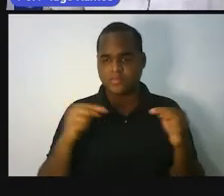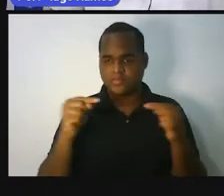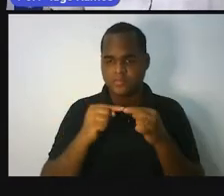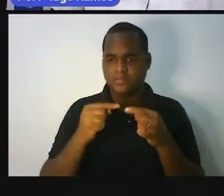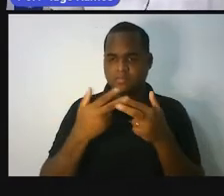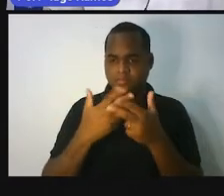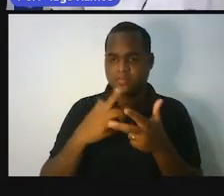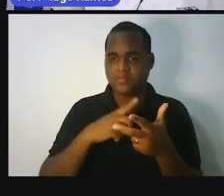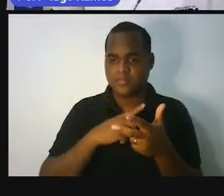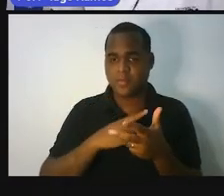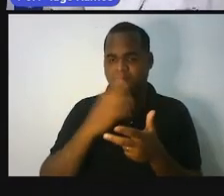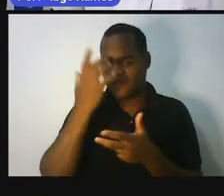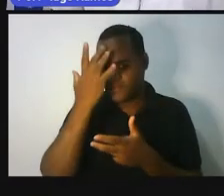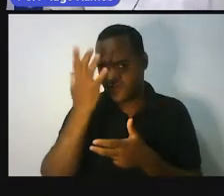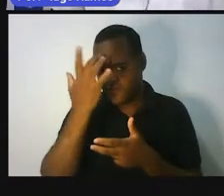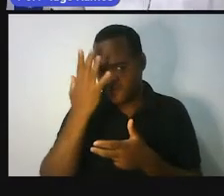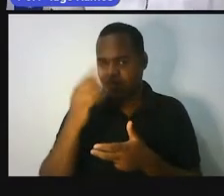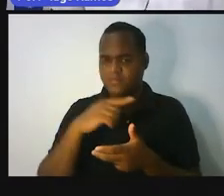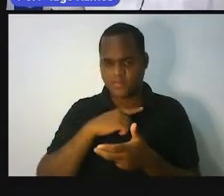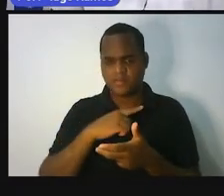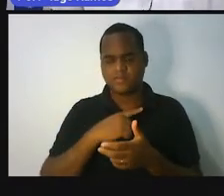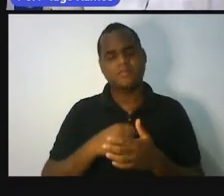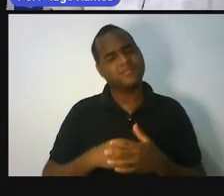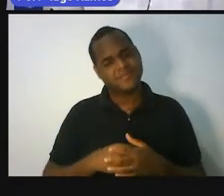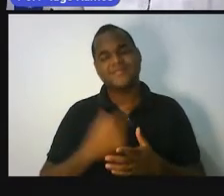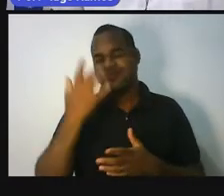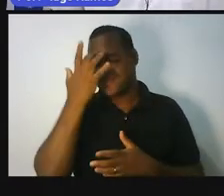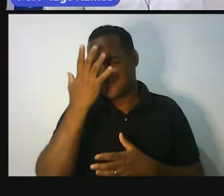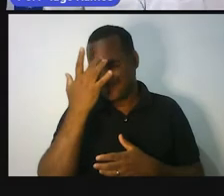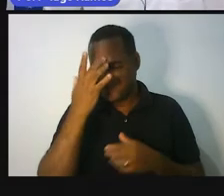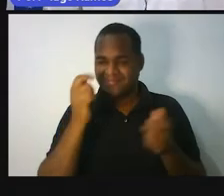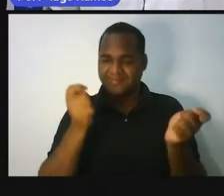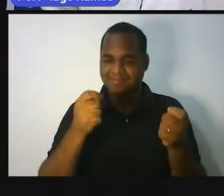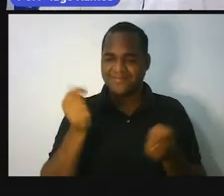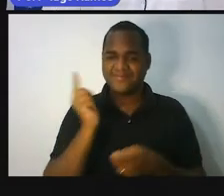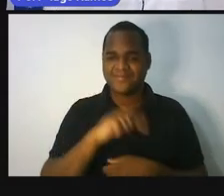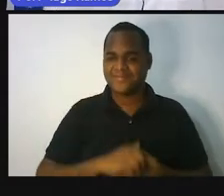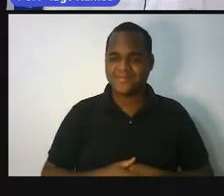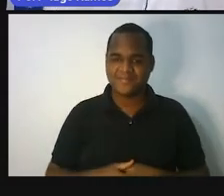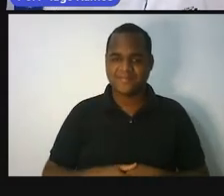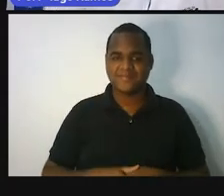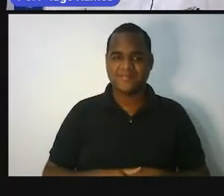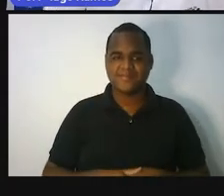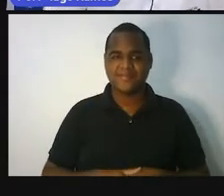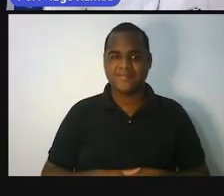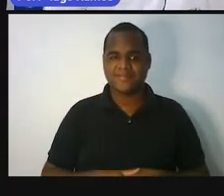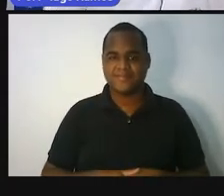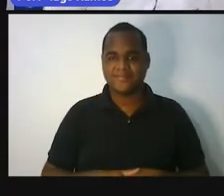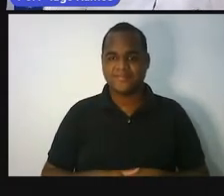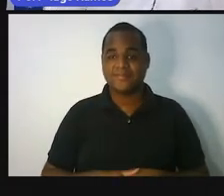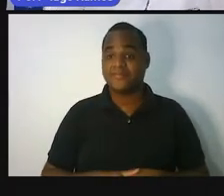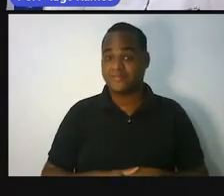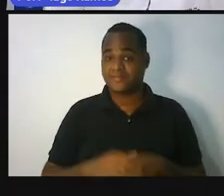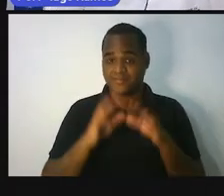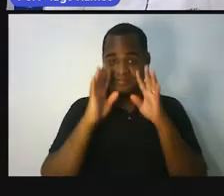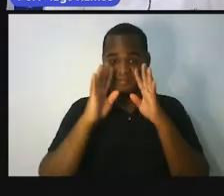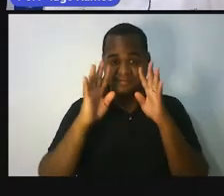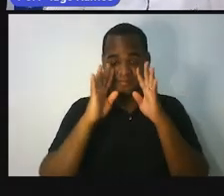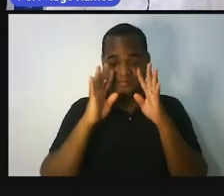É fácil desse jeito? É. Fácil desse jeito. E olha só. Presta atenção.